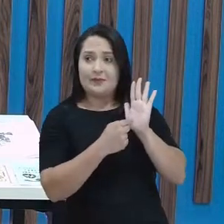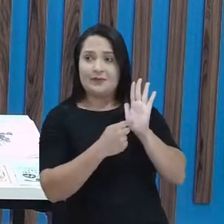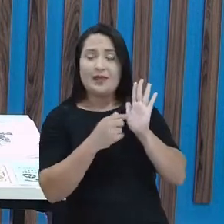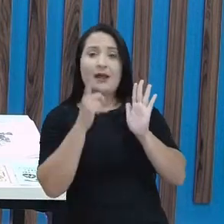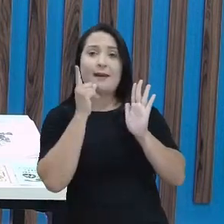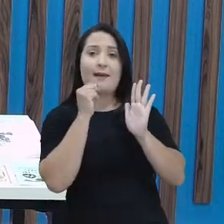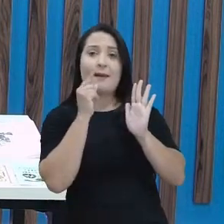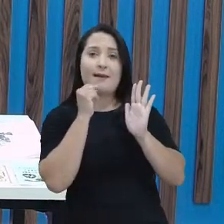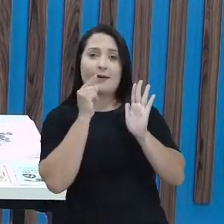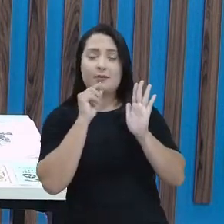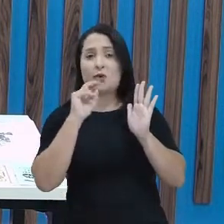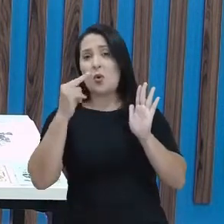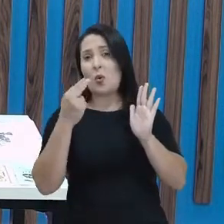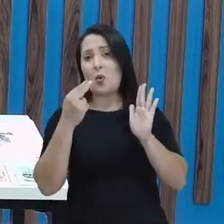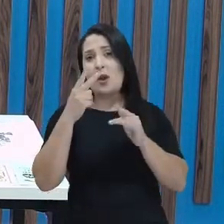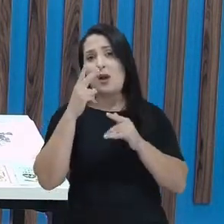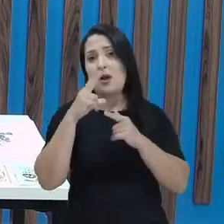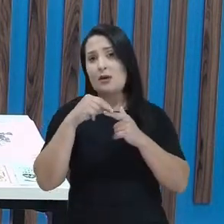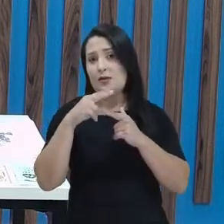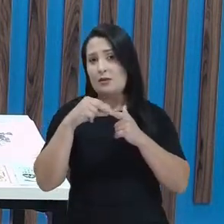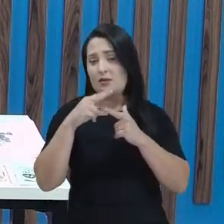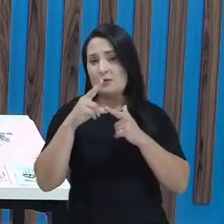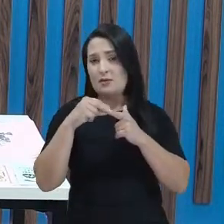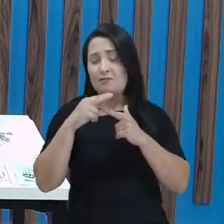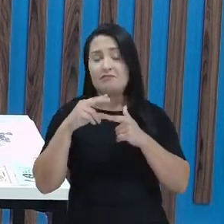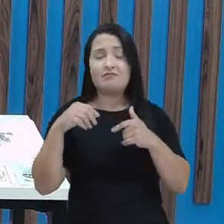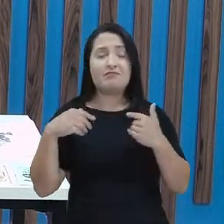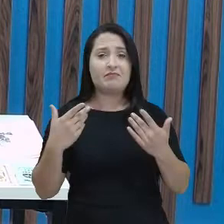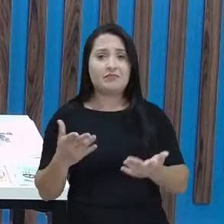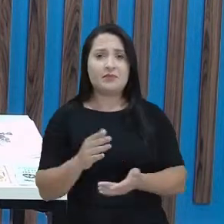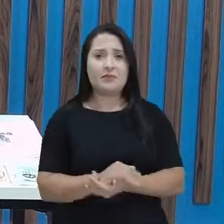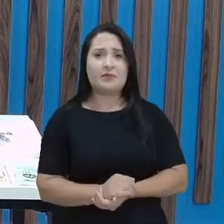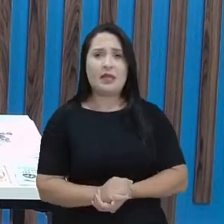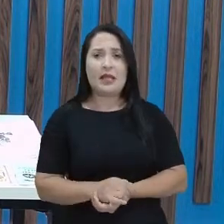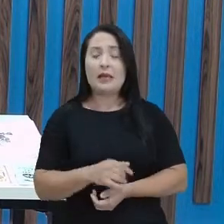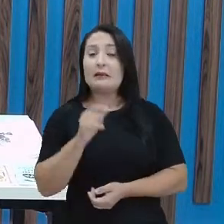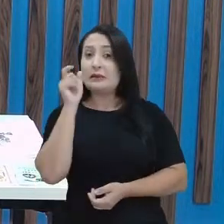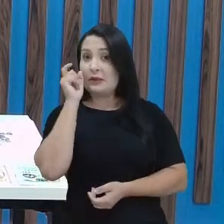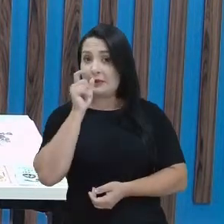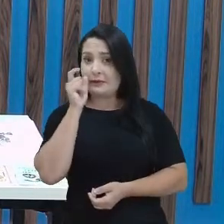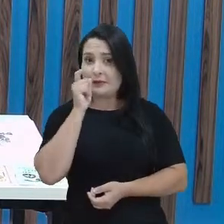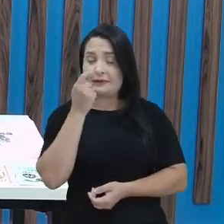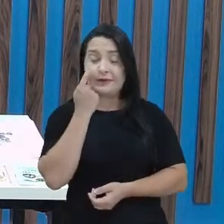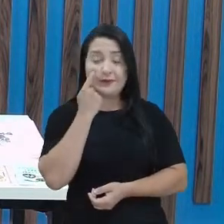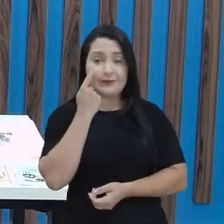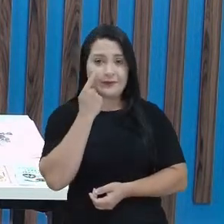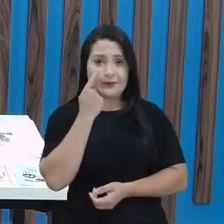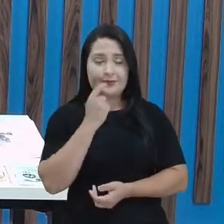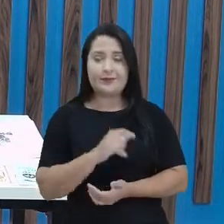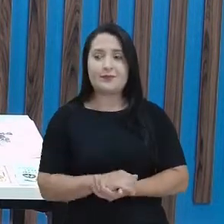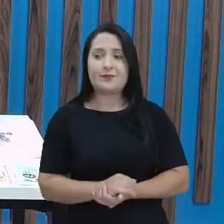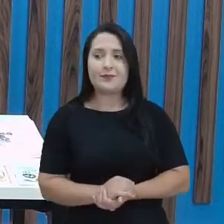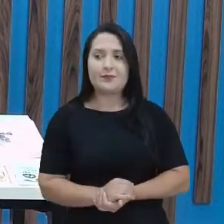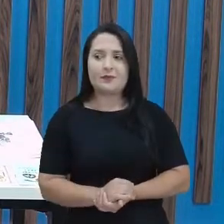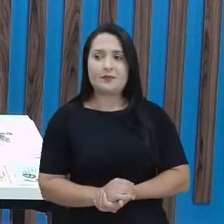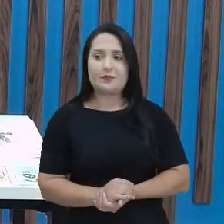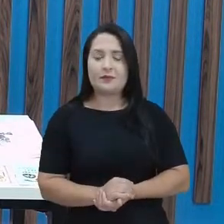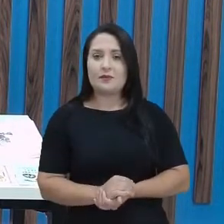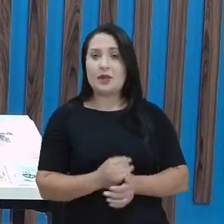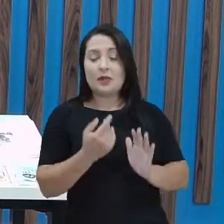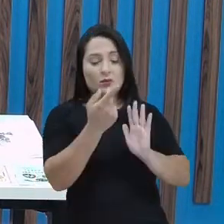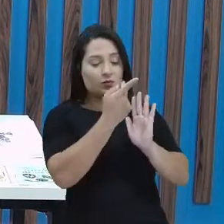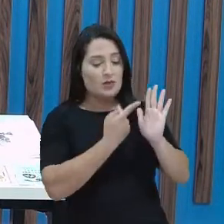lápis ou caneta. Só que aí, gente, tem uma coisa bem interessante. O que é que vocês têm que fazer? Ao fazer o